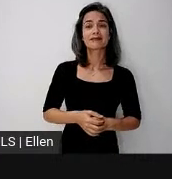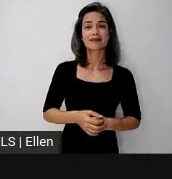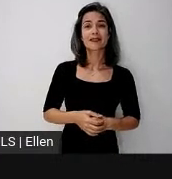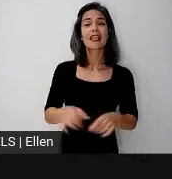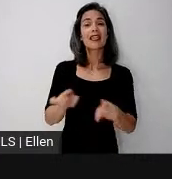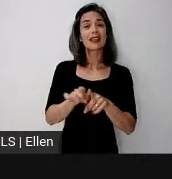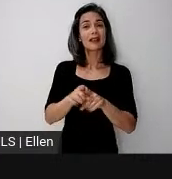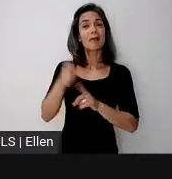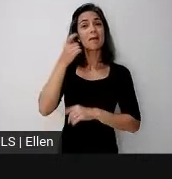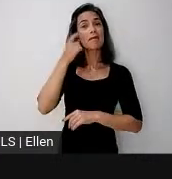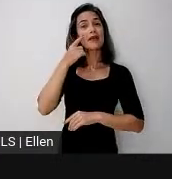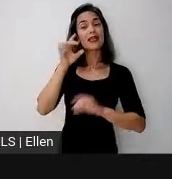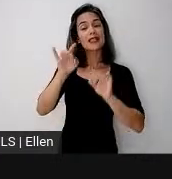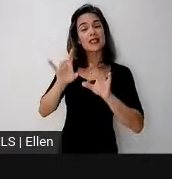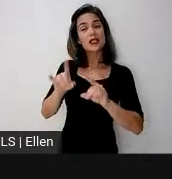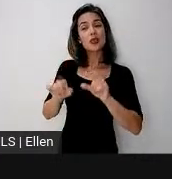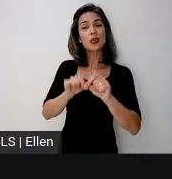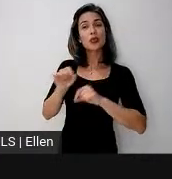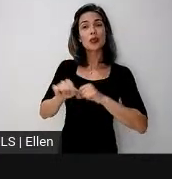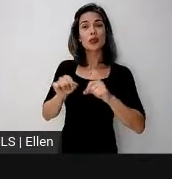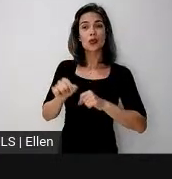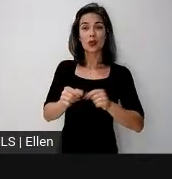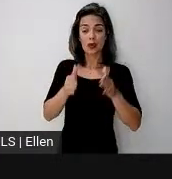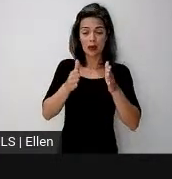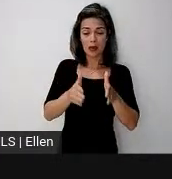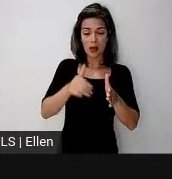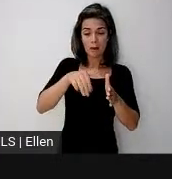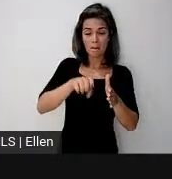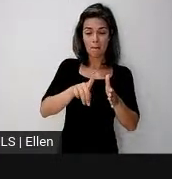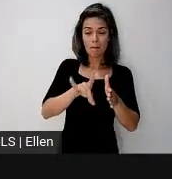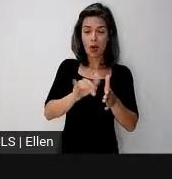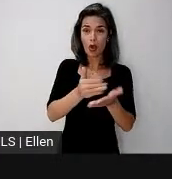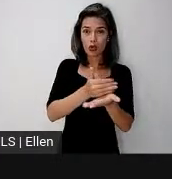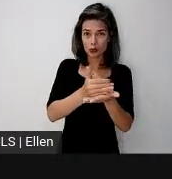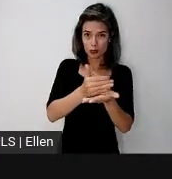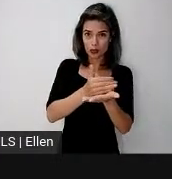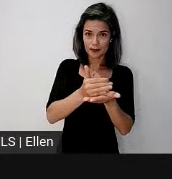especificamente para esse pequeno módulo aqui introdutório de